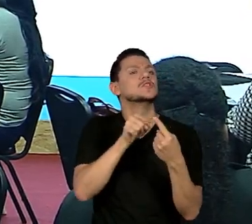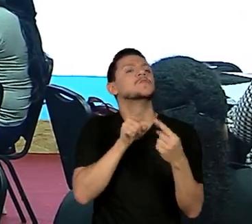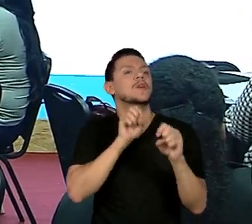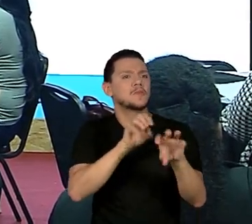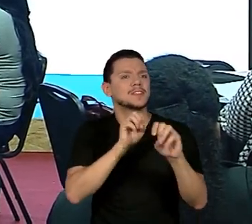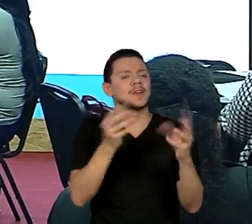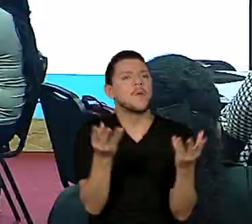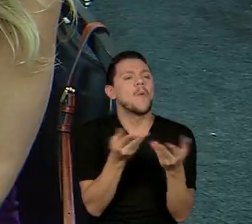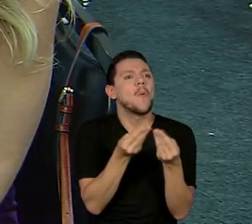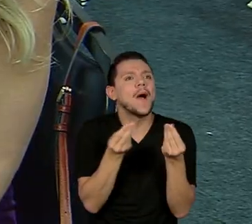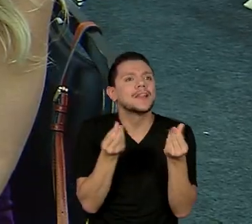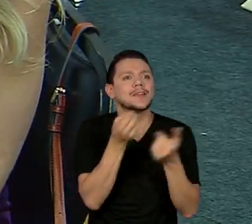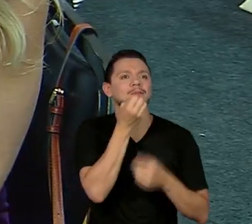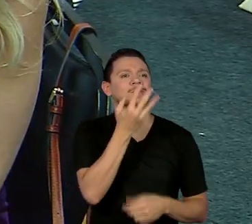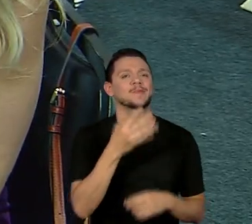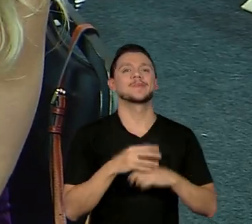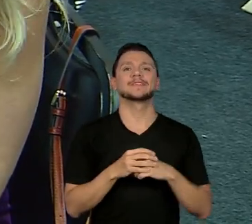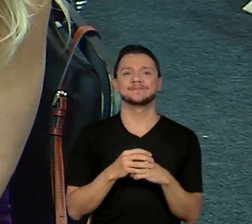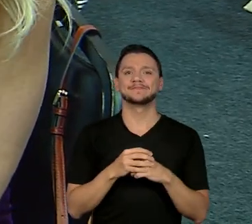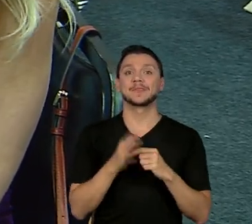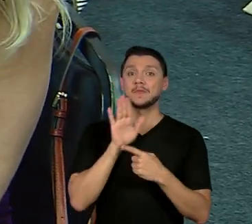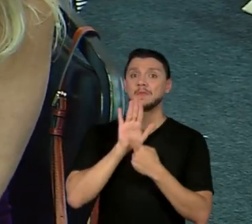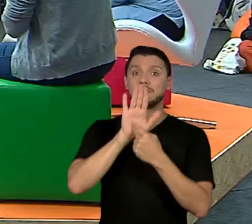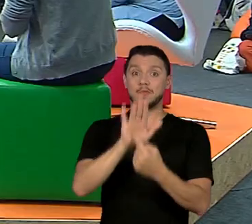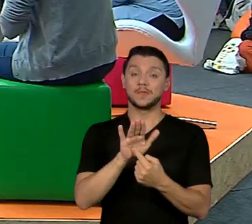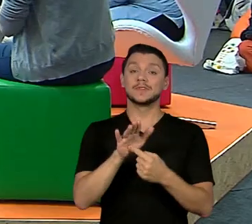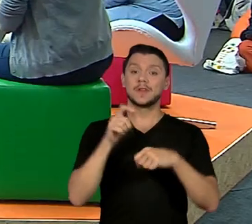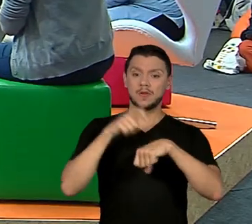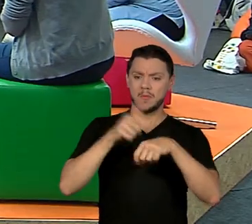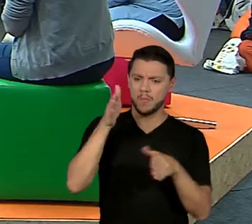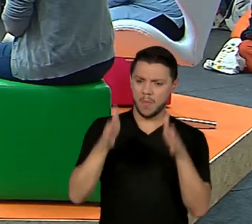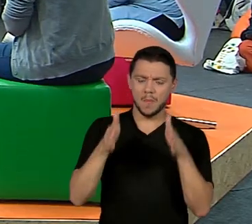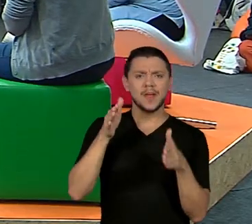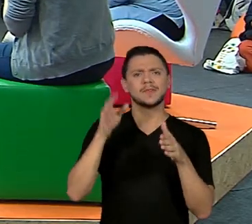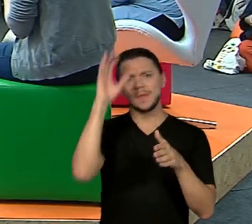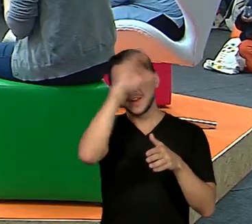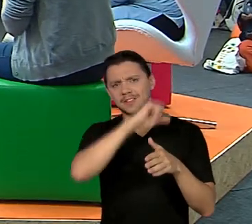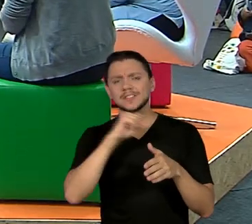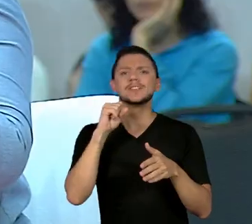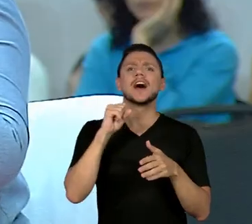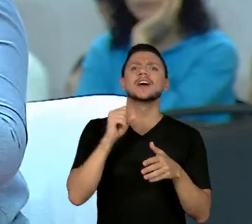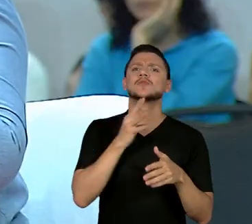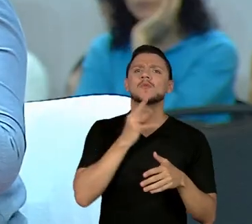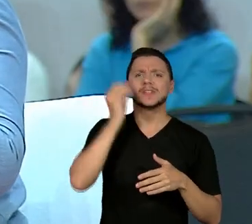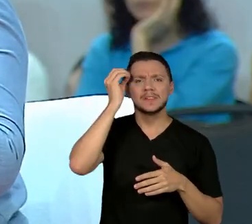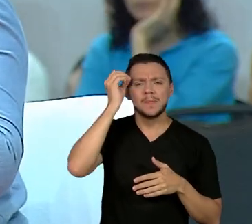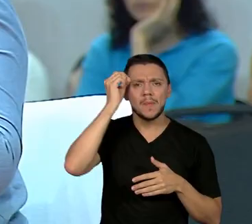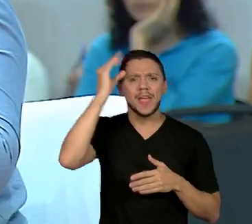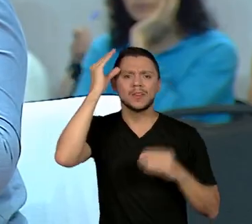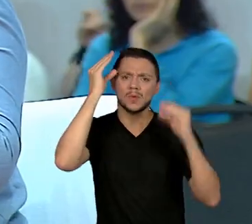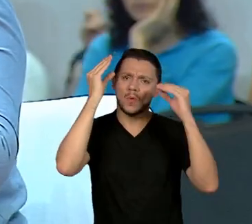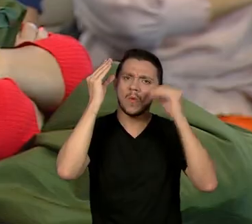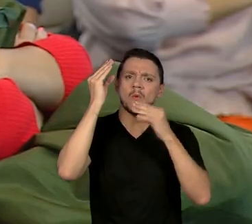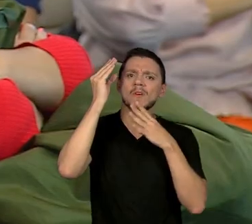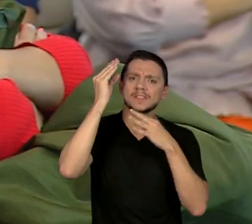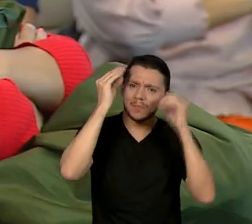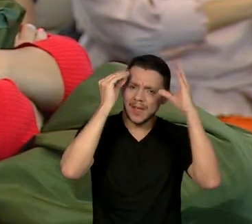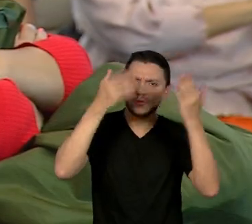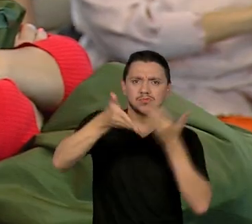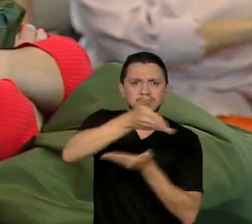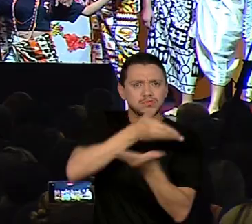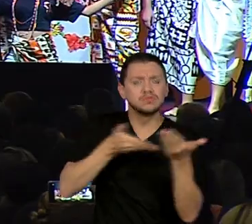É vivenciando esses momentos de aprendizado e conexão de saberes que a educação se renova e se